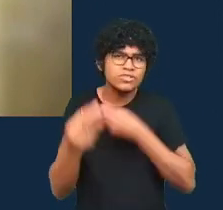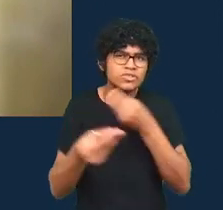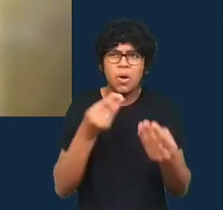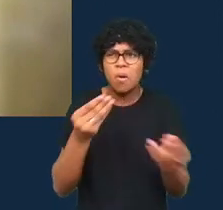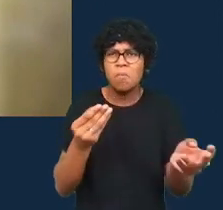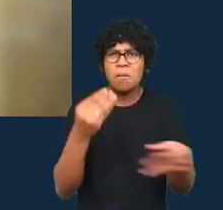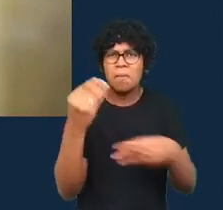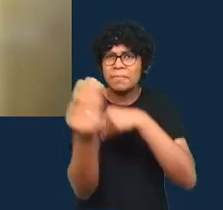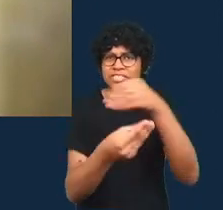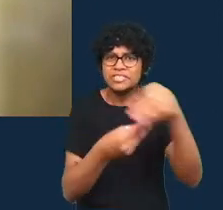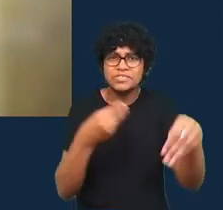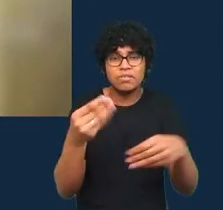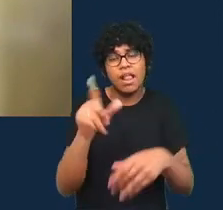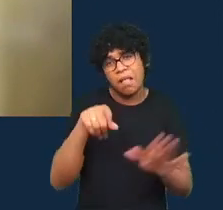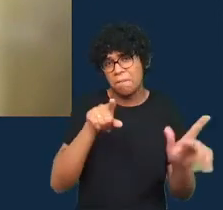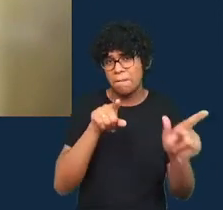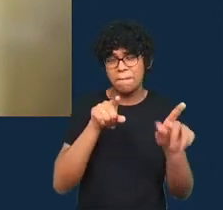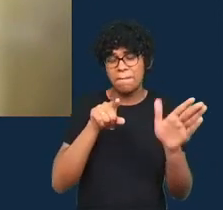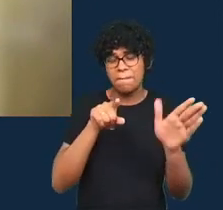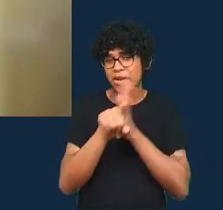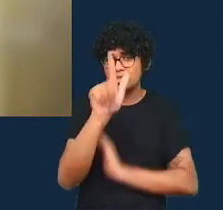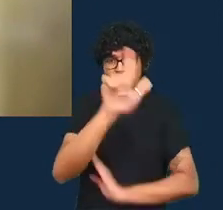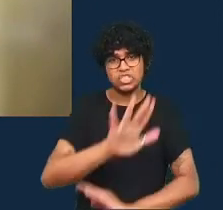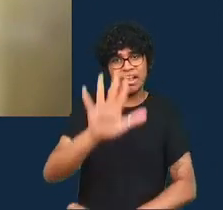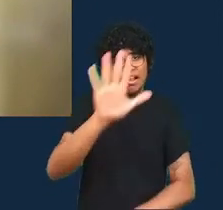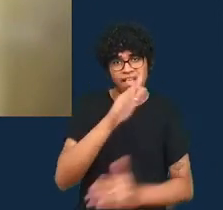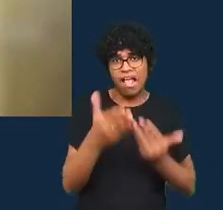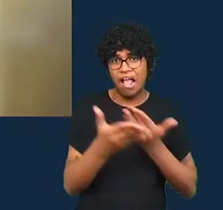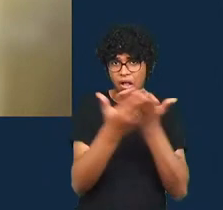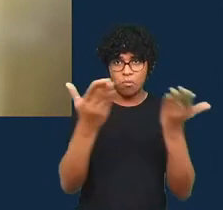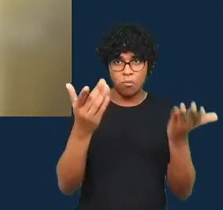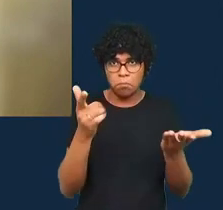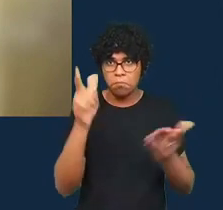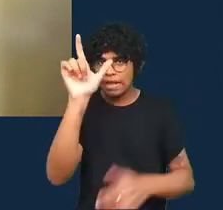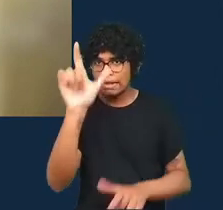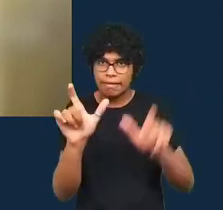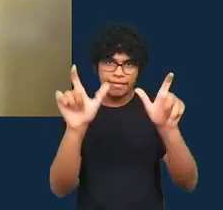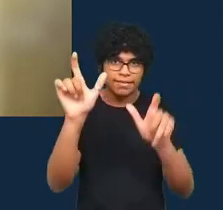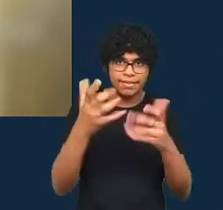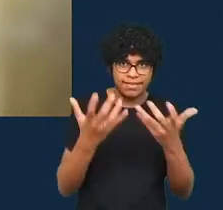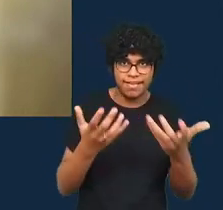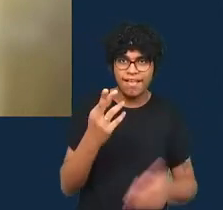pergunta para todos também não sei quem quer responder primeiro